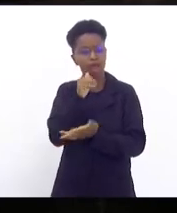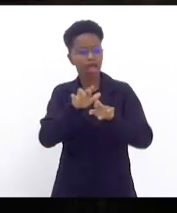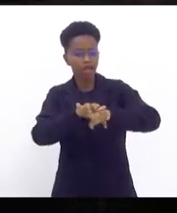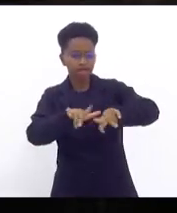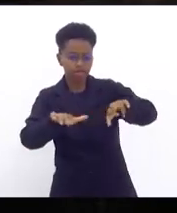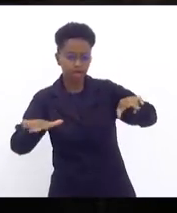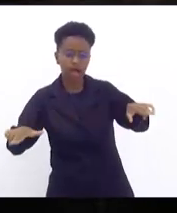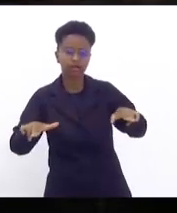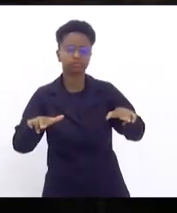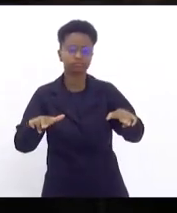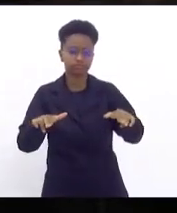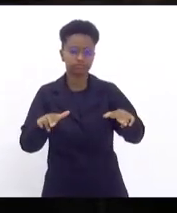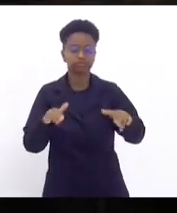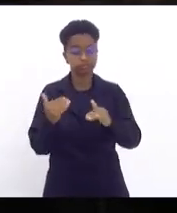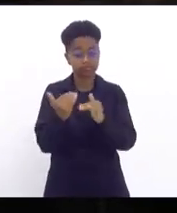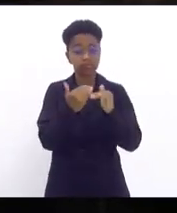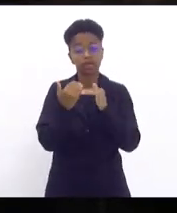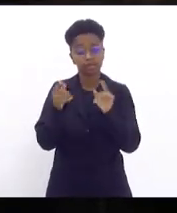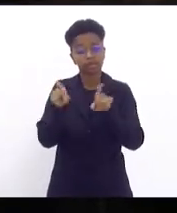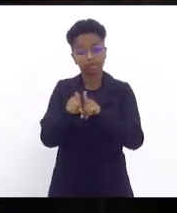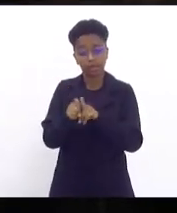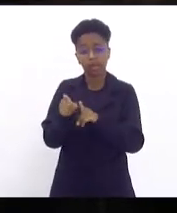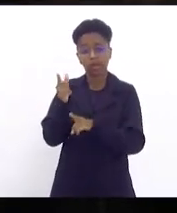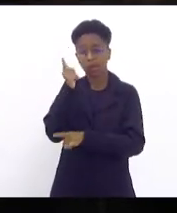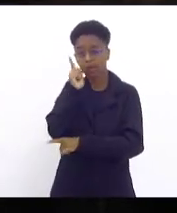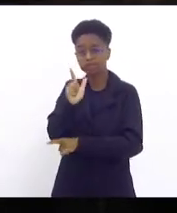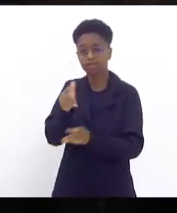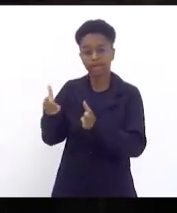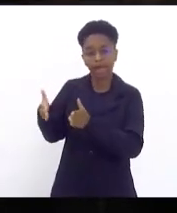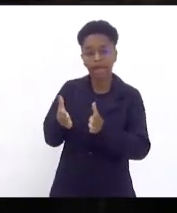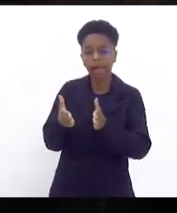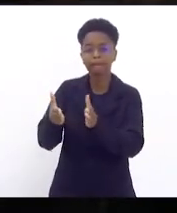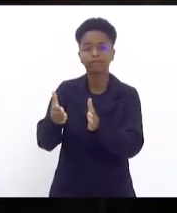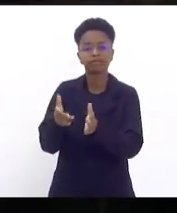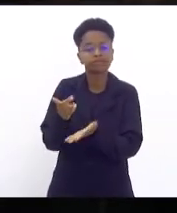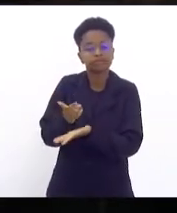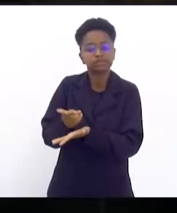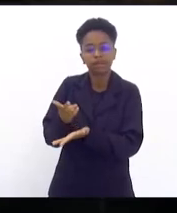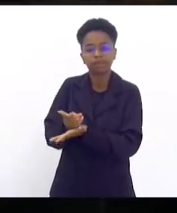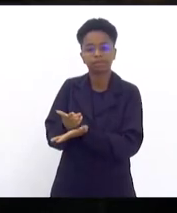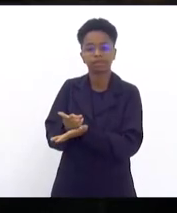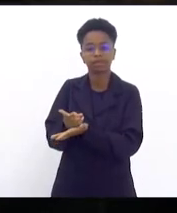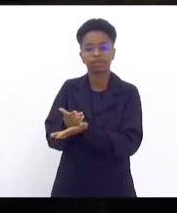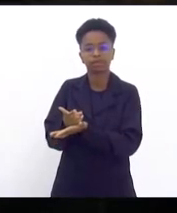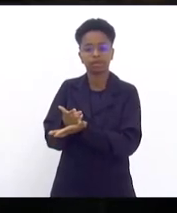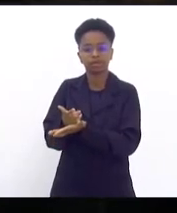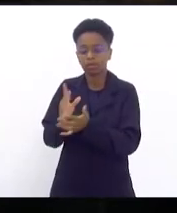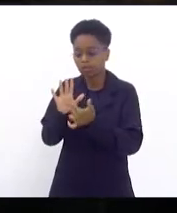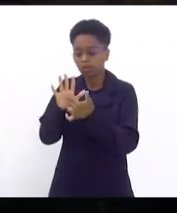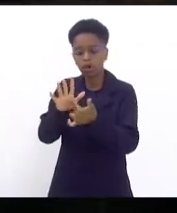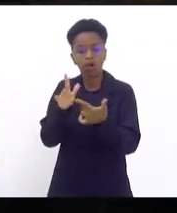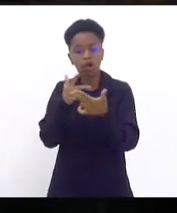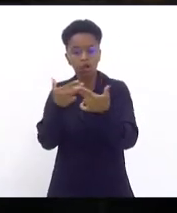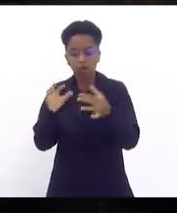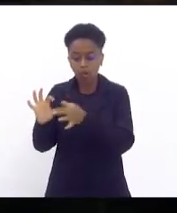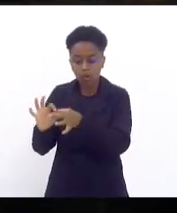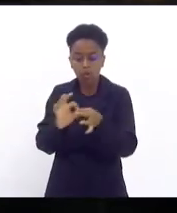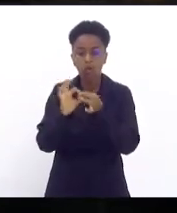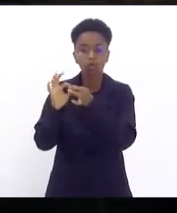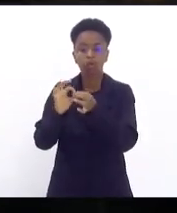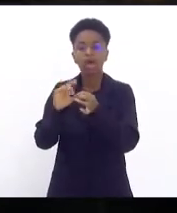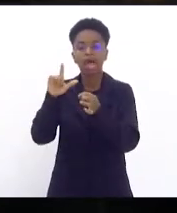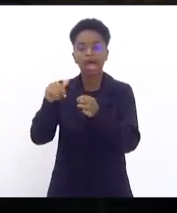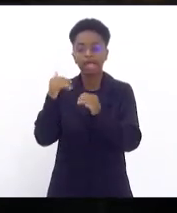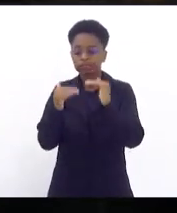plurais, mas que encontram sempre um caminho para aquilo que nos une, que é a superação de todas as